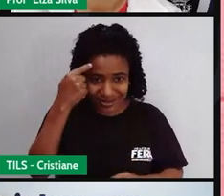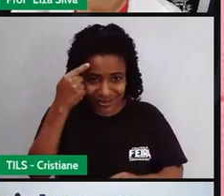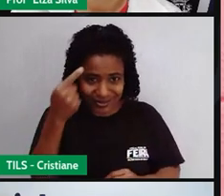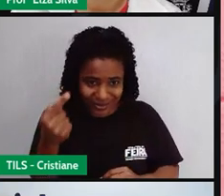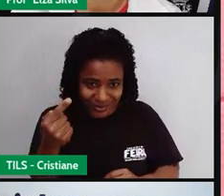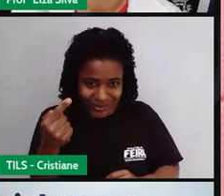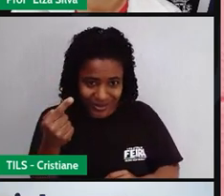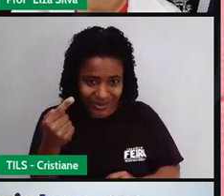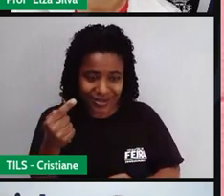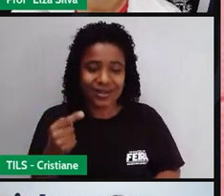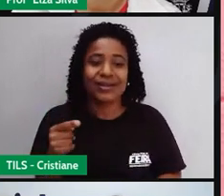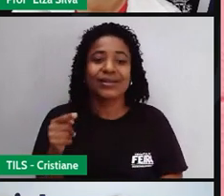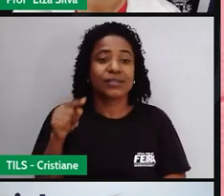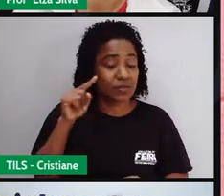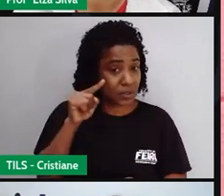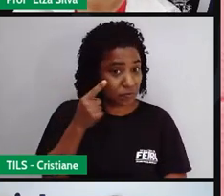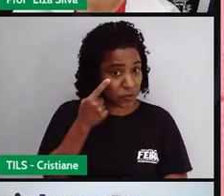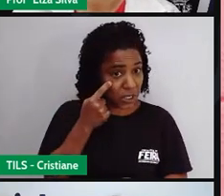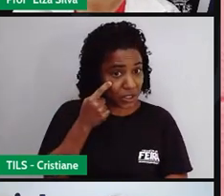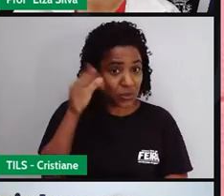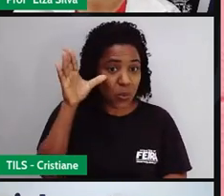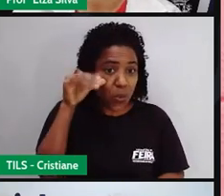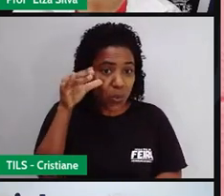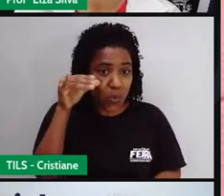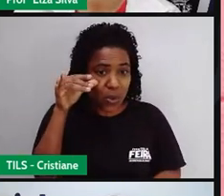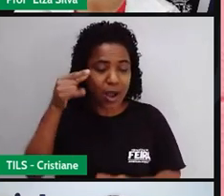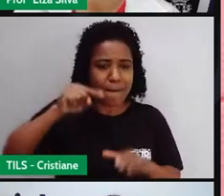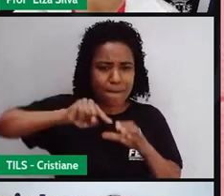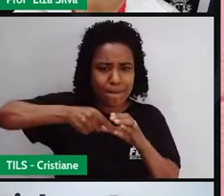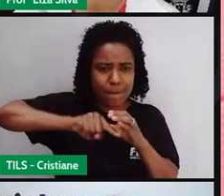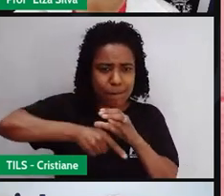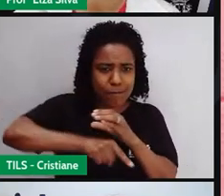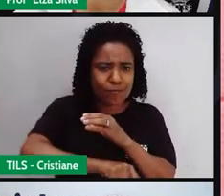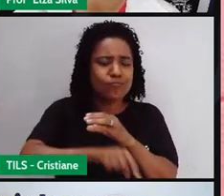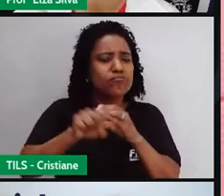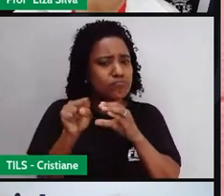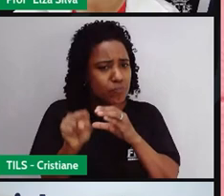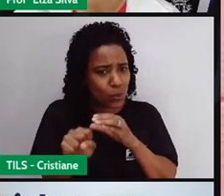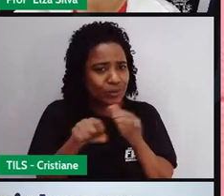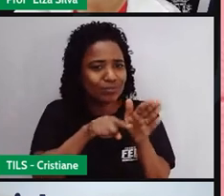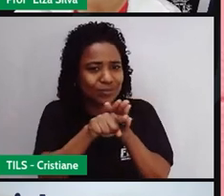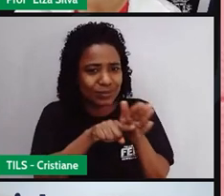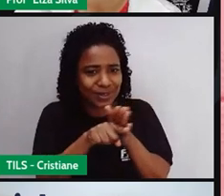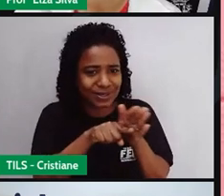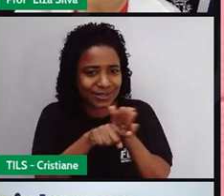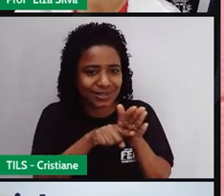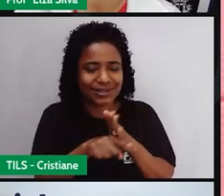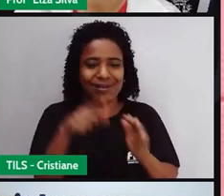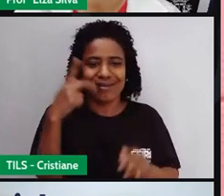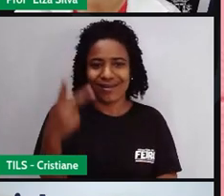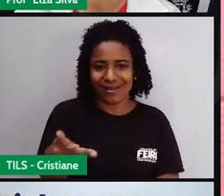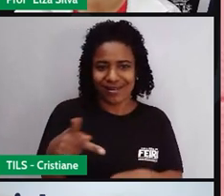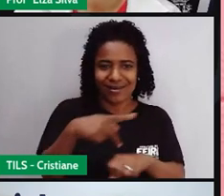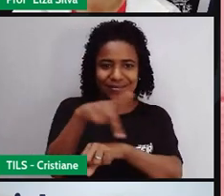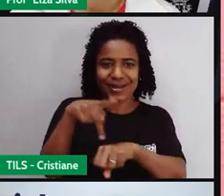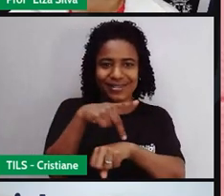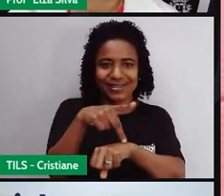saber só pesquisar mais sobre essa comemoração em Wales, no país de Gales.